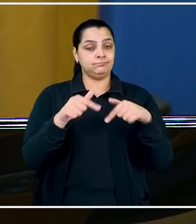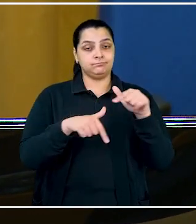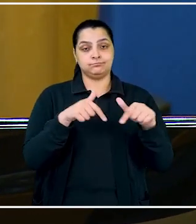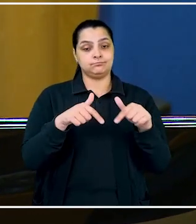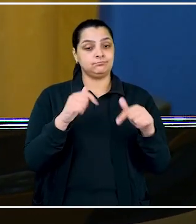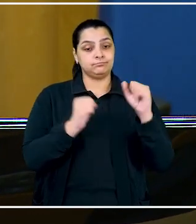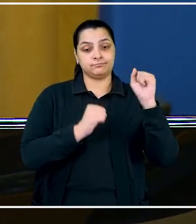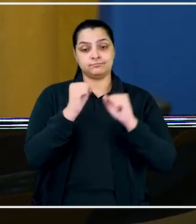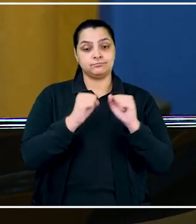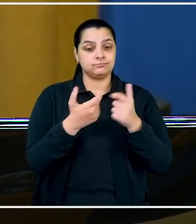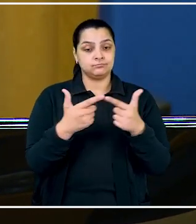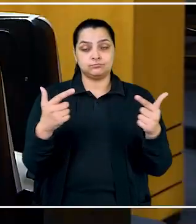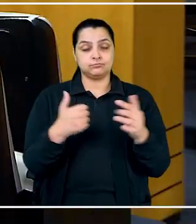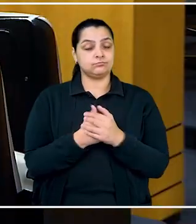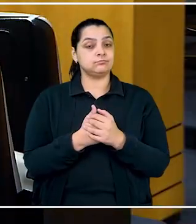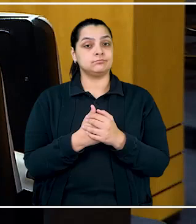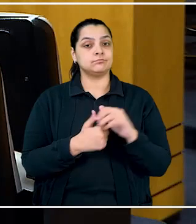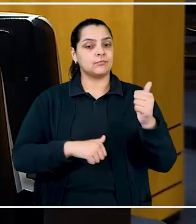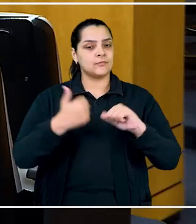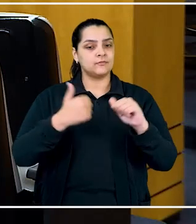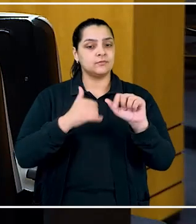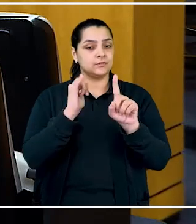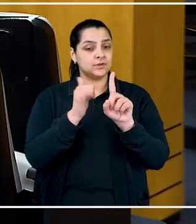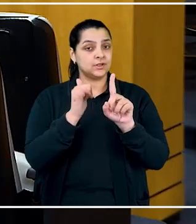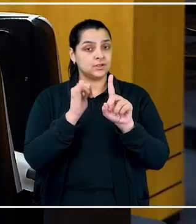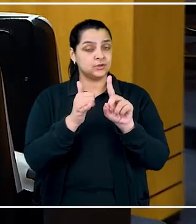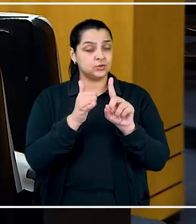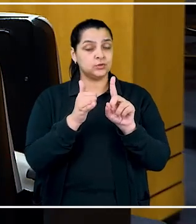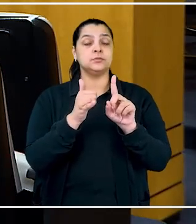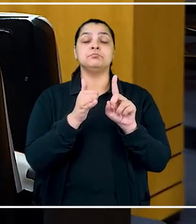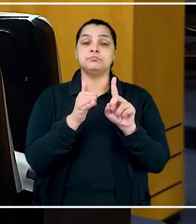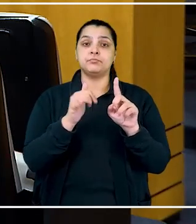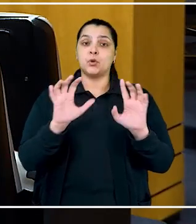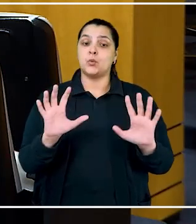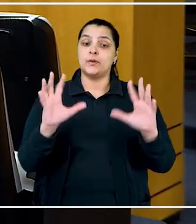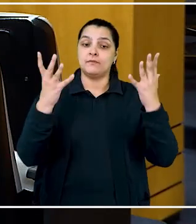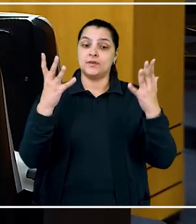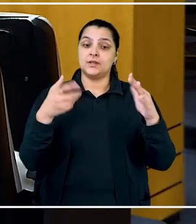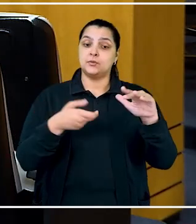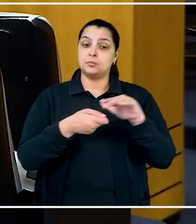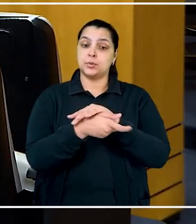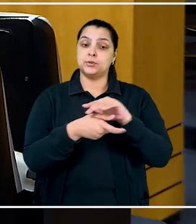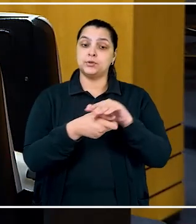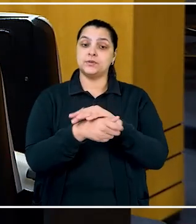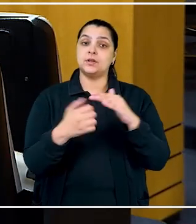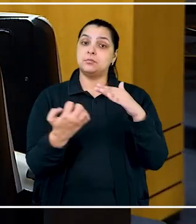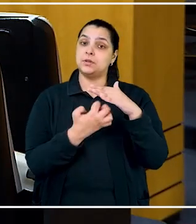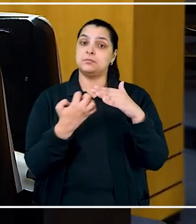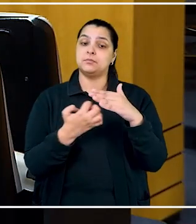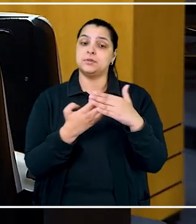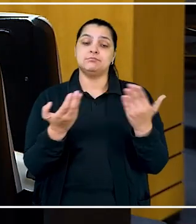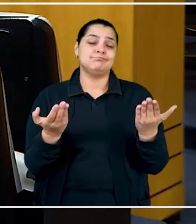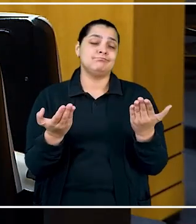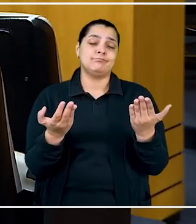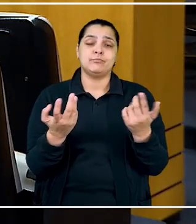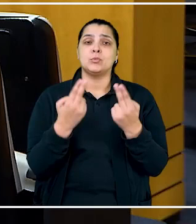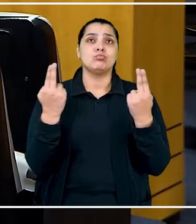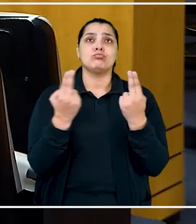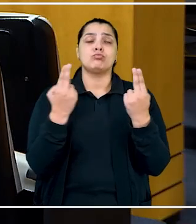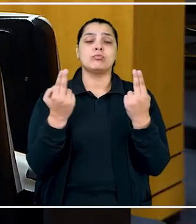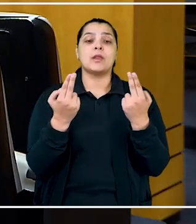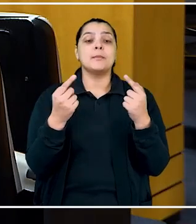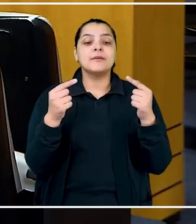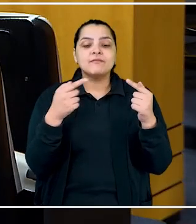com as atividades da fábrica. Na avaliação da relatora, o fato de o evento ter sido patrocinado pela empresa é